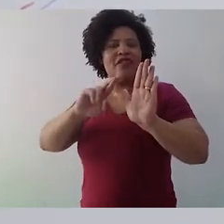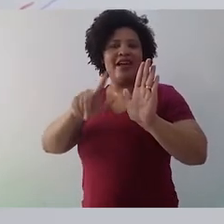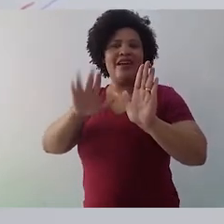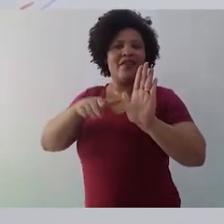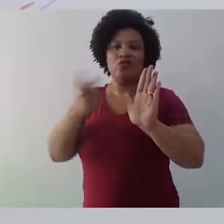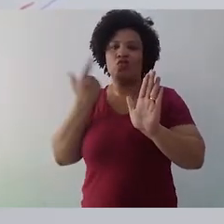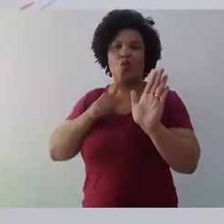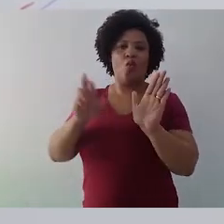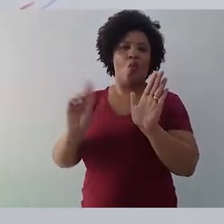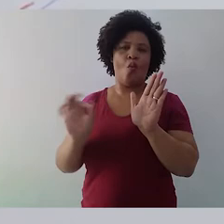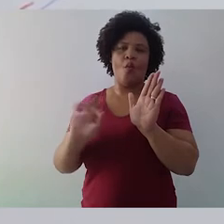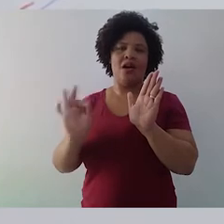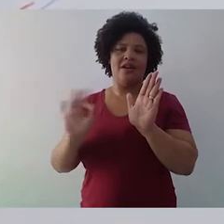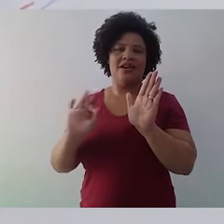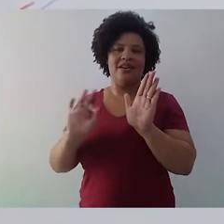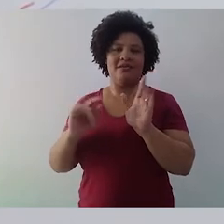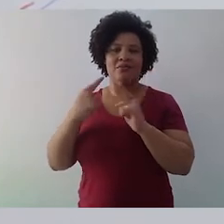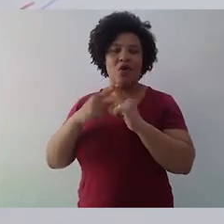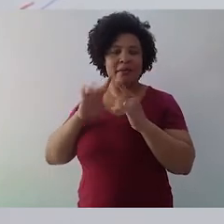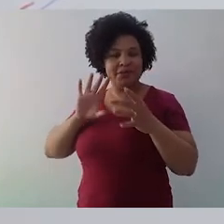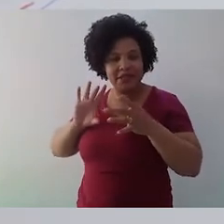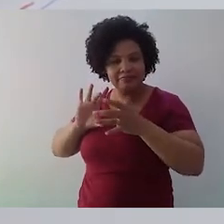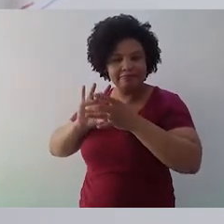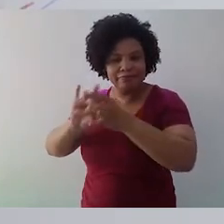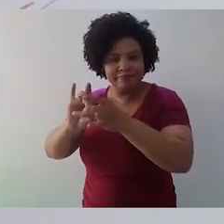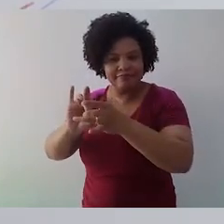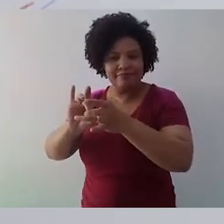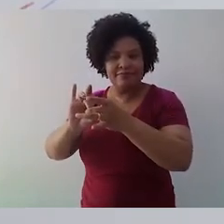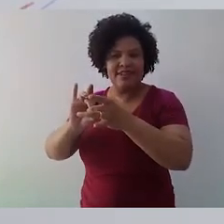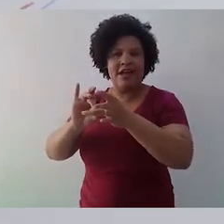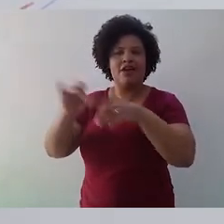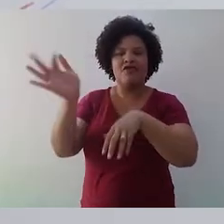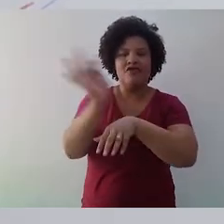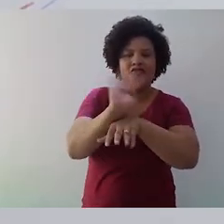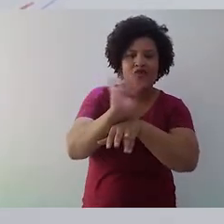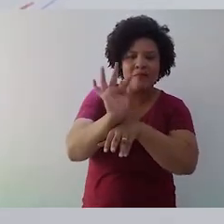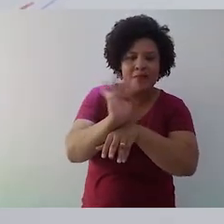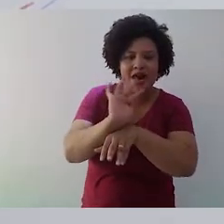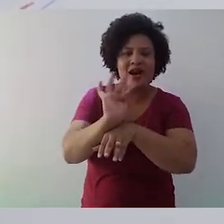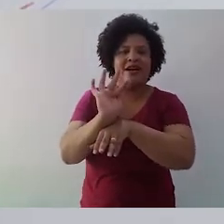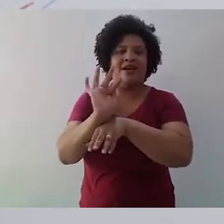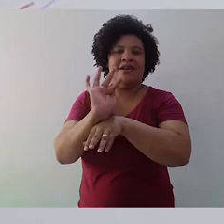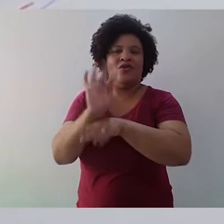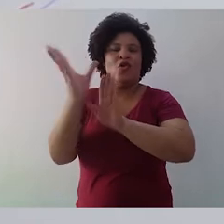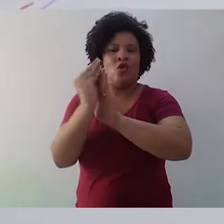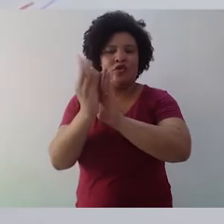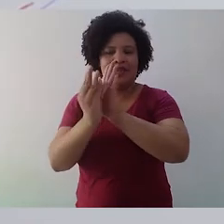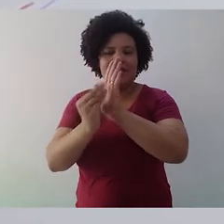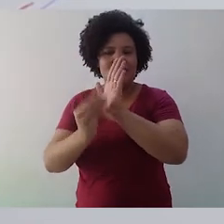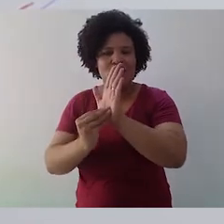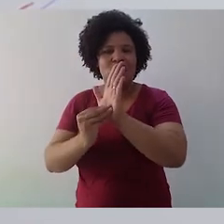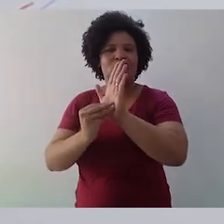Porque há uma certa junção entre todos esses aspectos que fazem alguém ser consistente ou não.